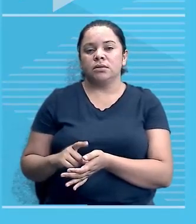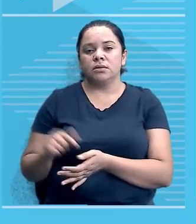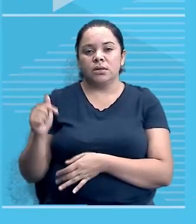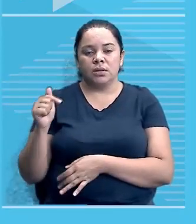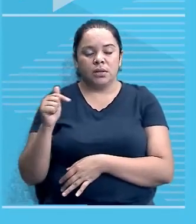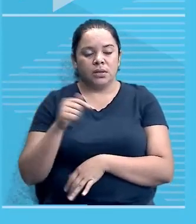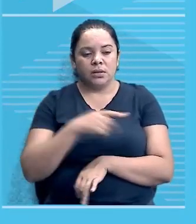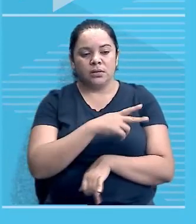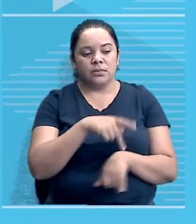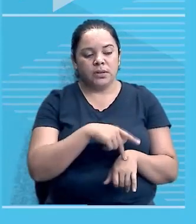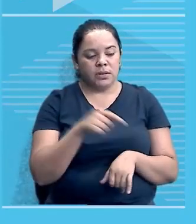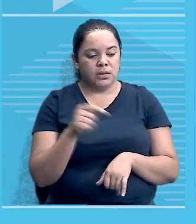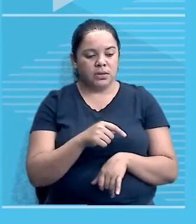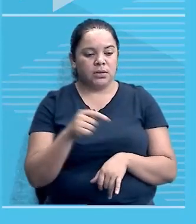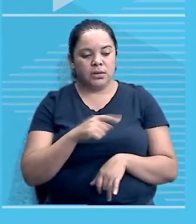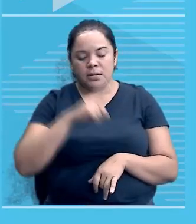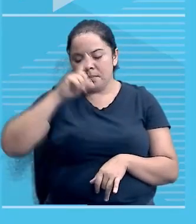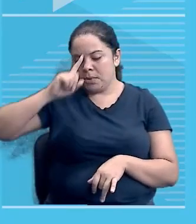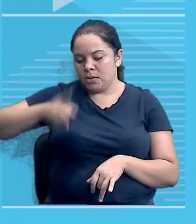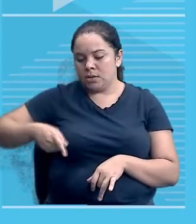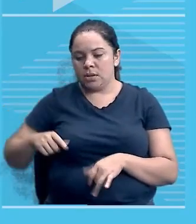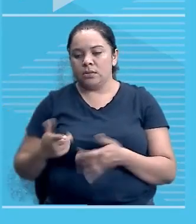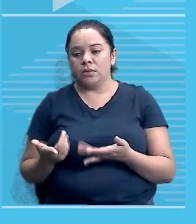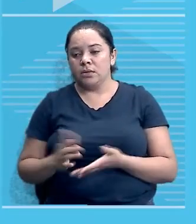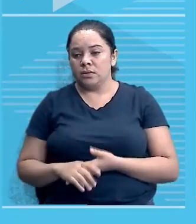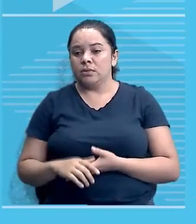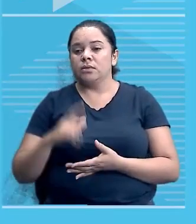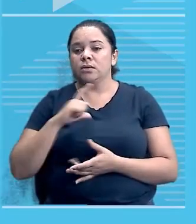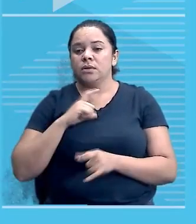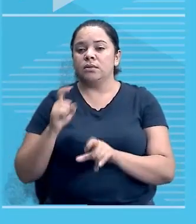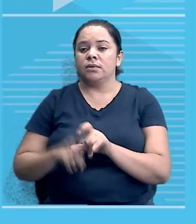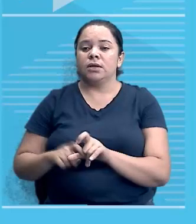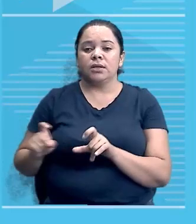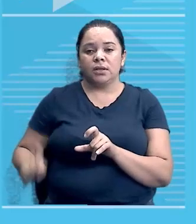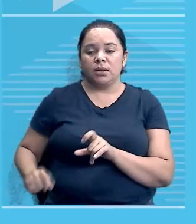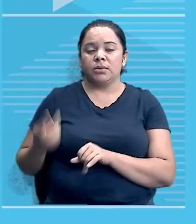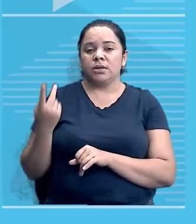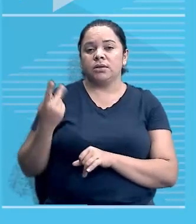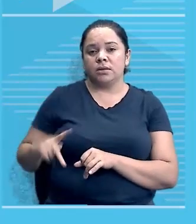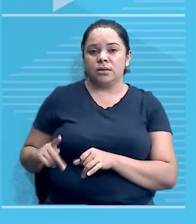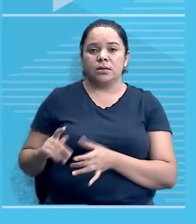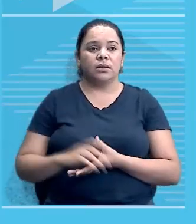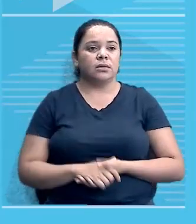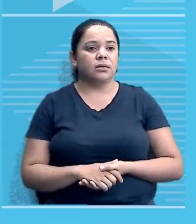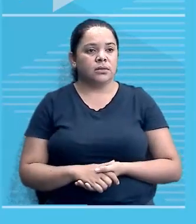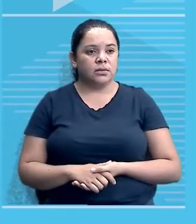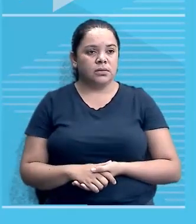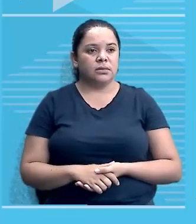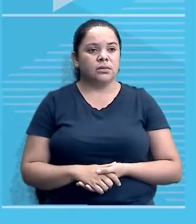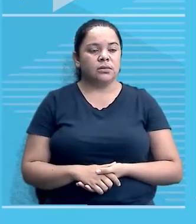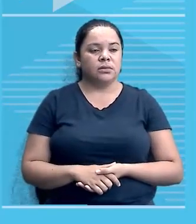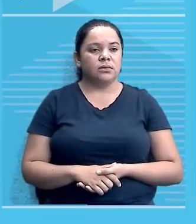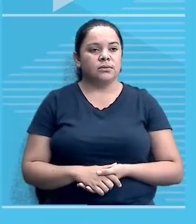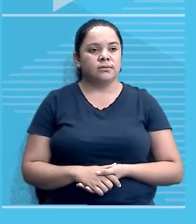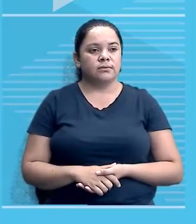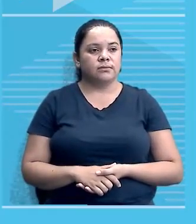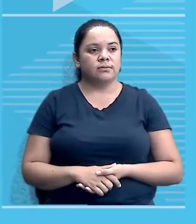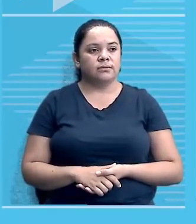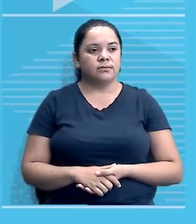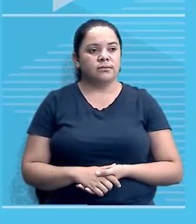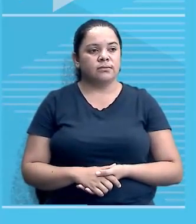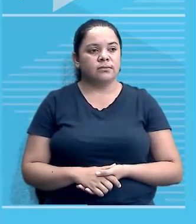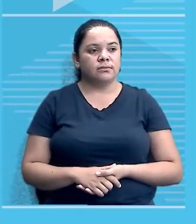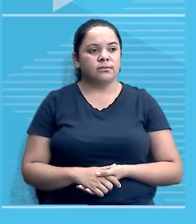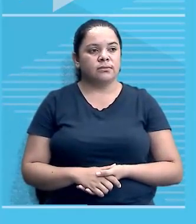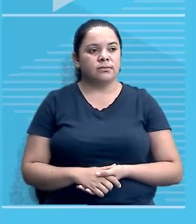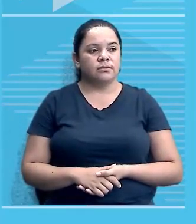E estão arrebentadas, né? Por outro lado, também, quem ganhou não está conseguindo se manter. É isso que está colocado